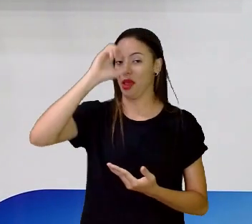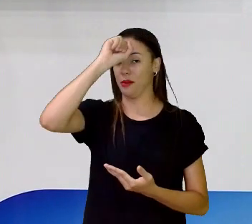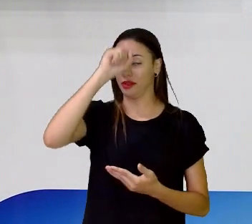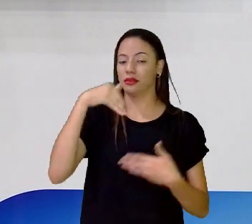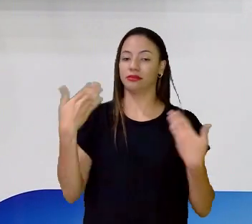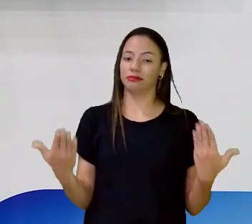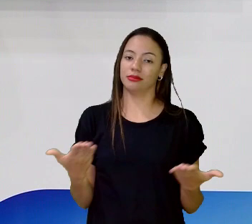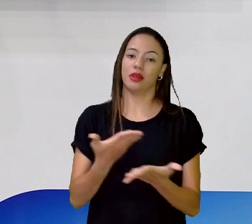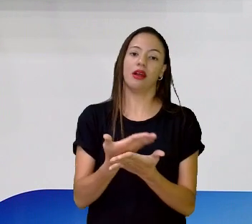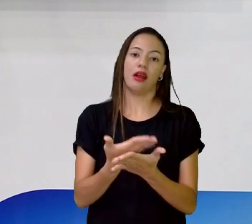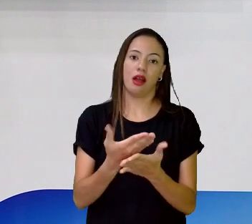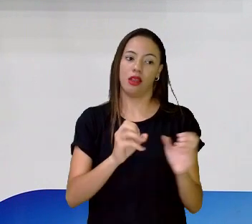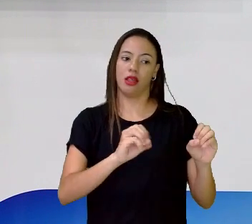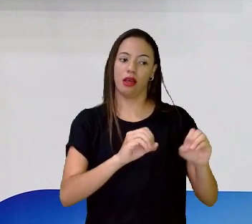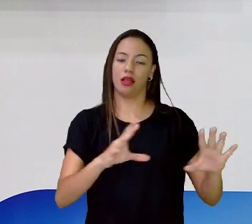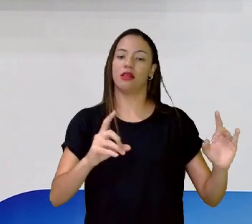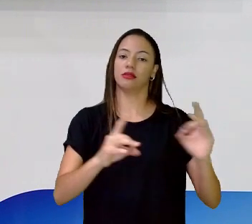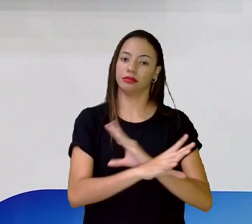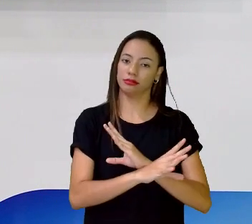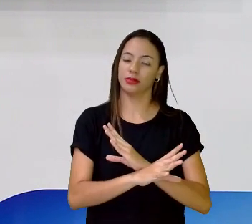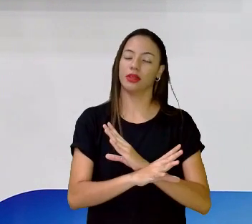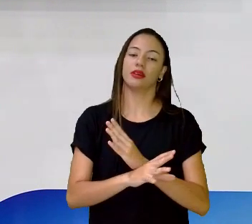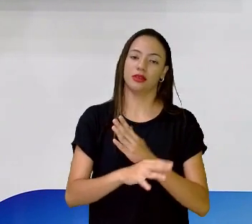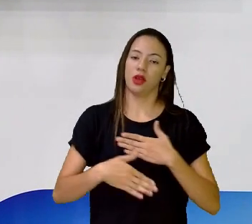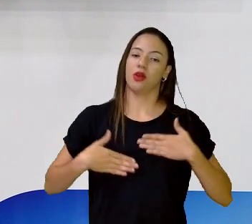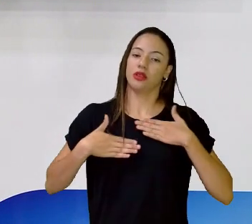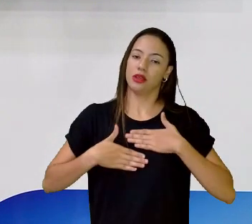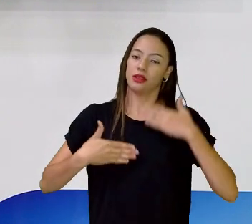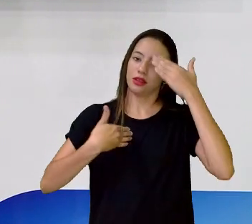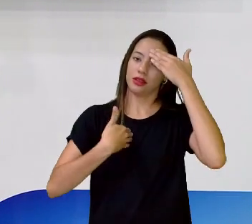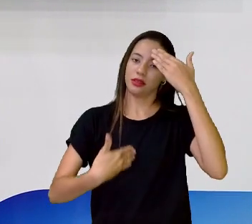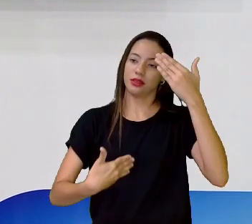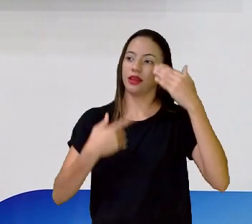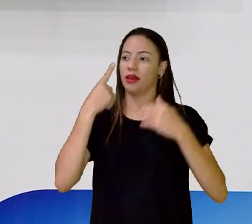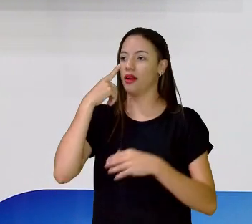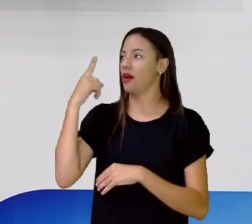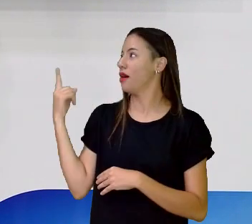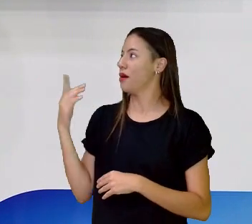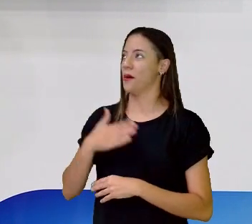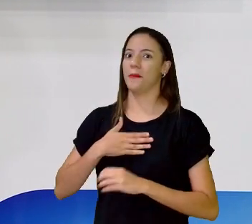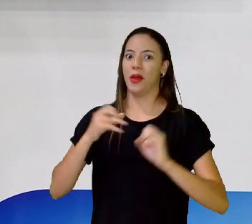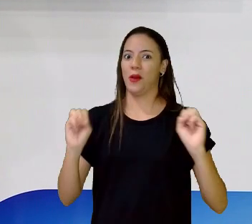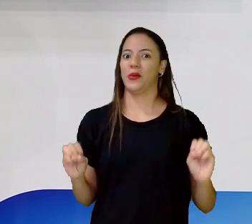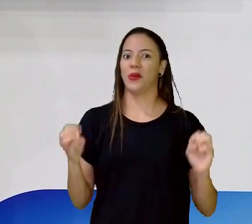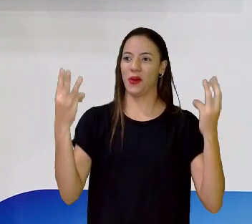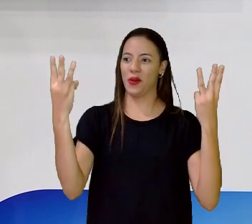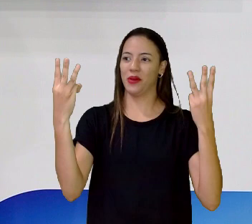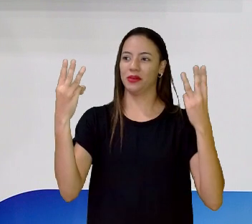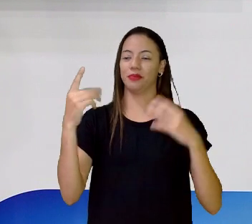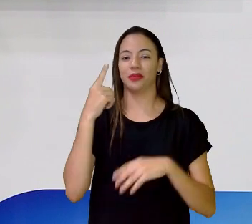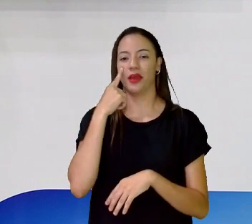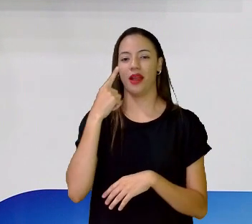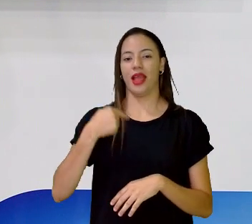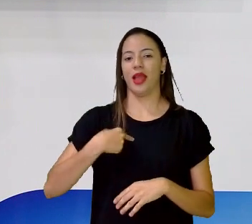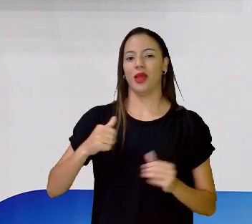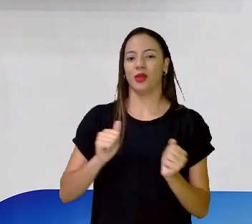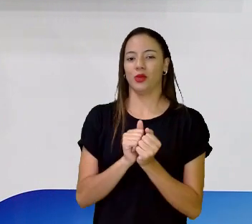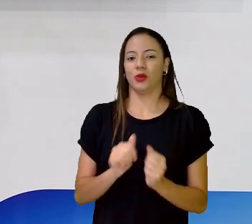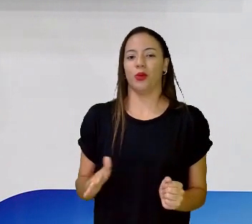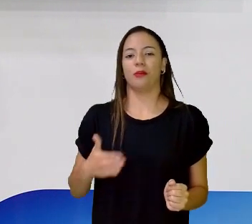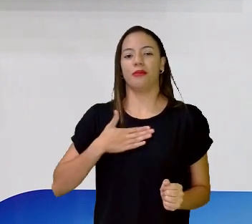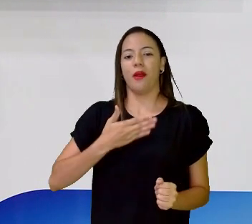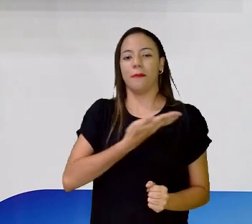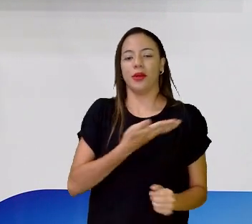chegando ao final. Eu quero agradecer a vocês aí. Vou passar para o meu show agora. Tá vendo aí? Eu e o pinguim, meu amigo.